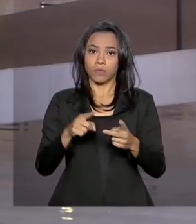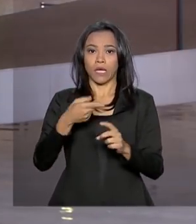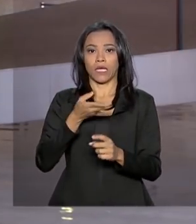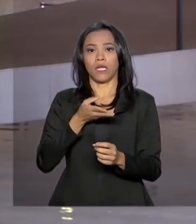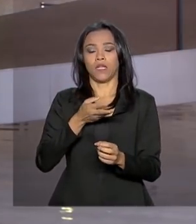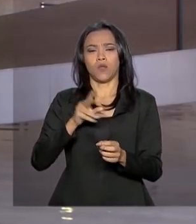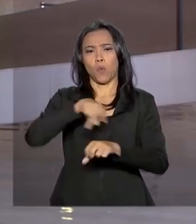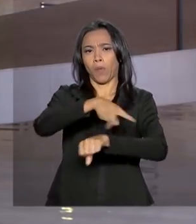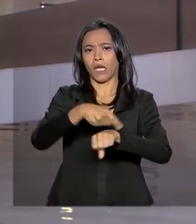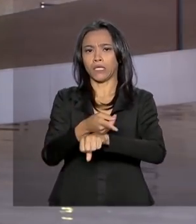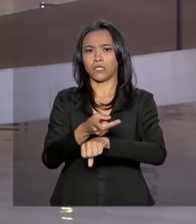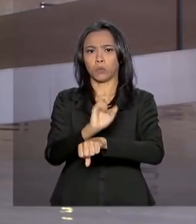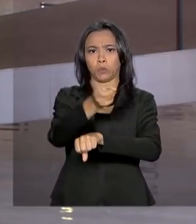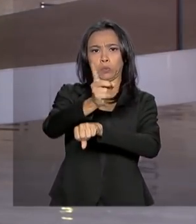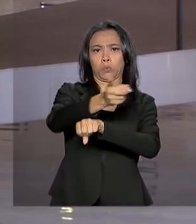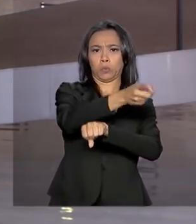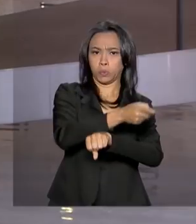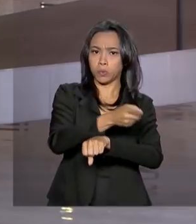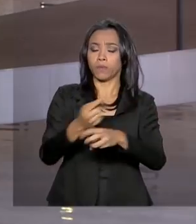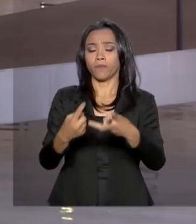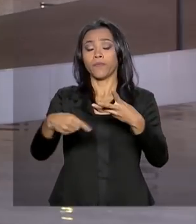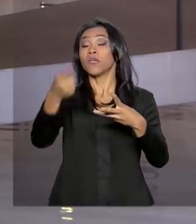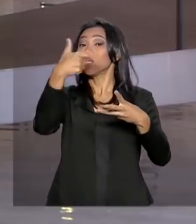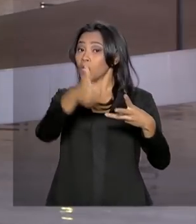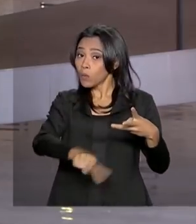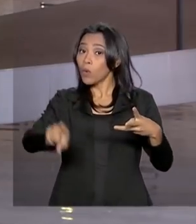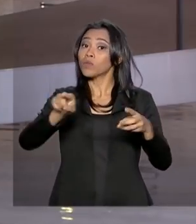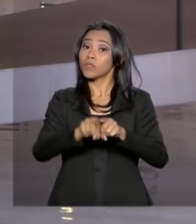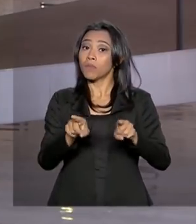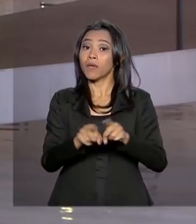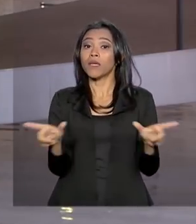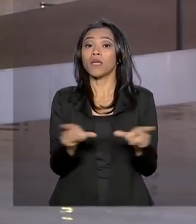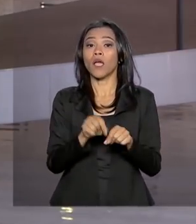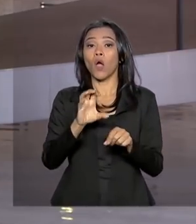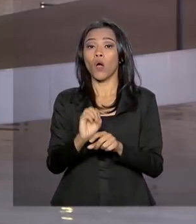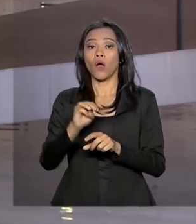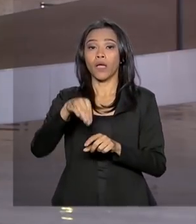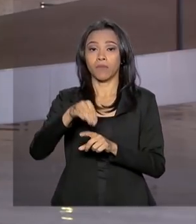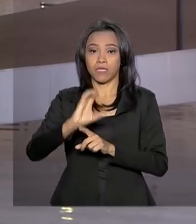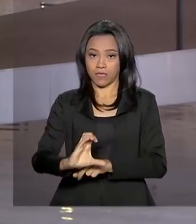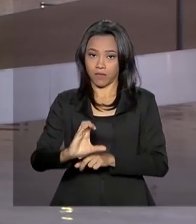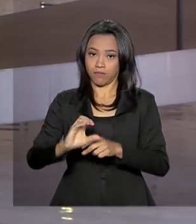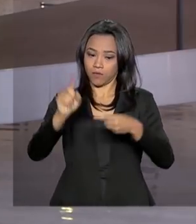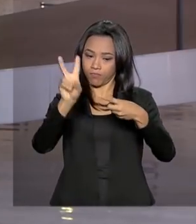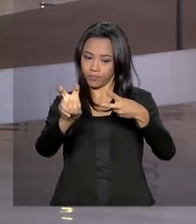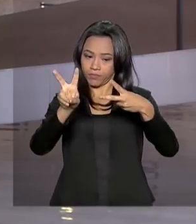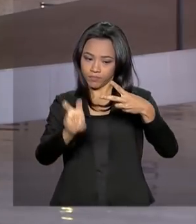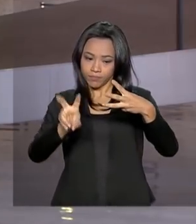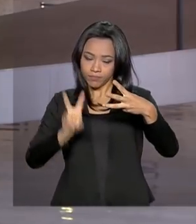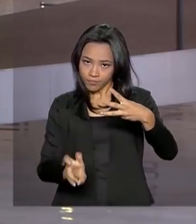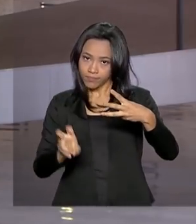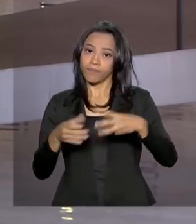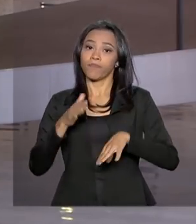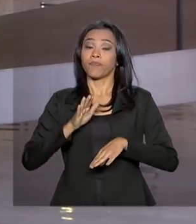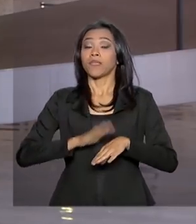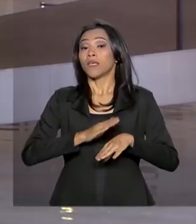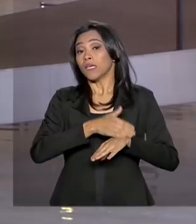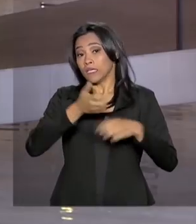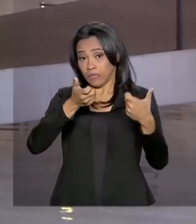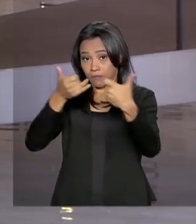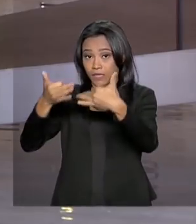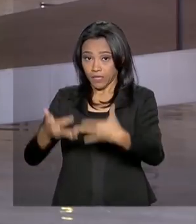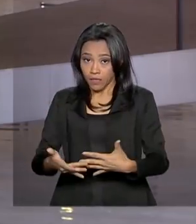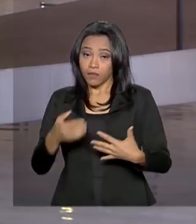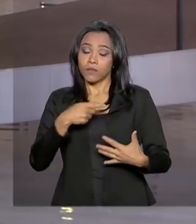reforma da OMC, a Organização Mundial do Comércio. De acordo com o porta-voz da República, Otávio Rego Barros, o presidente